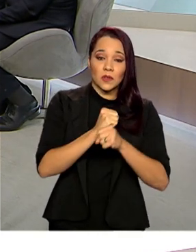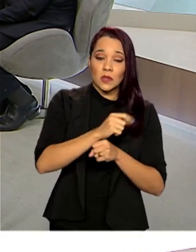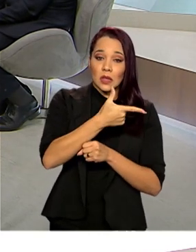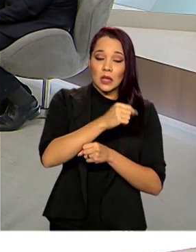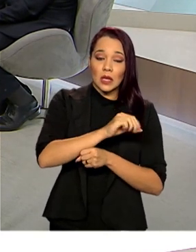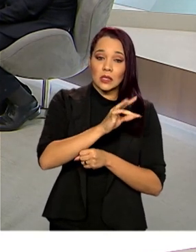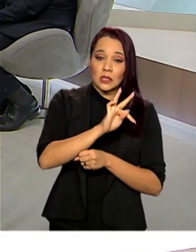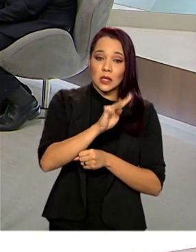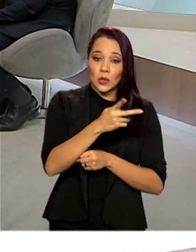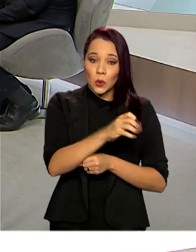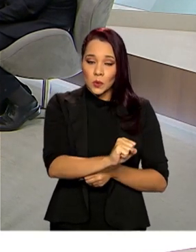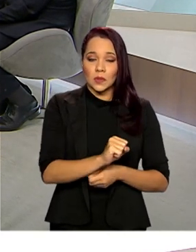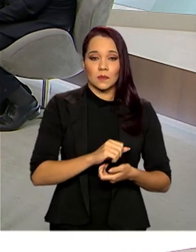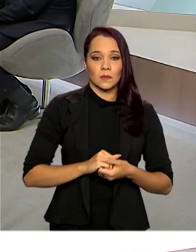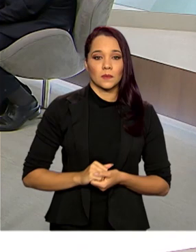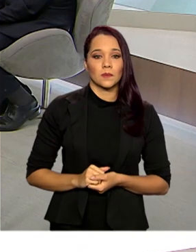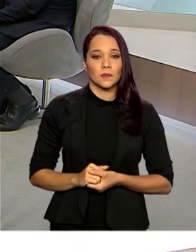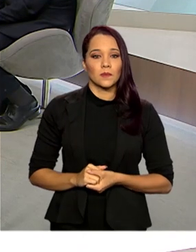trilhões.